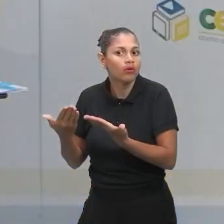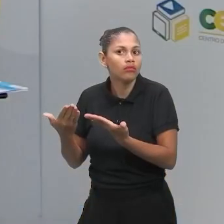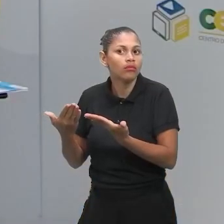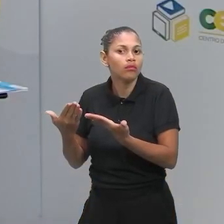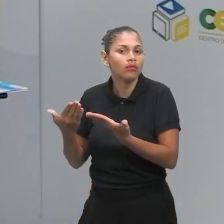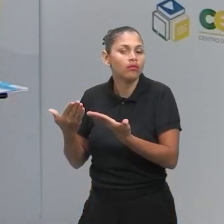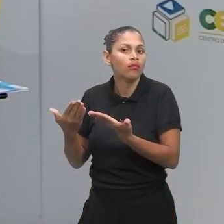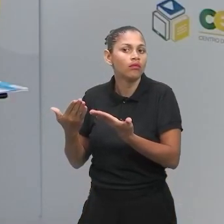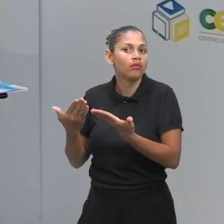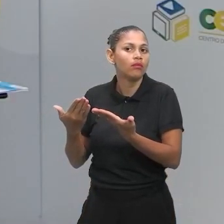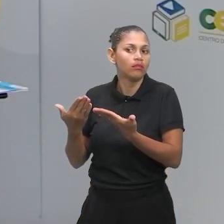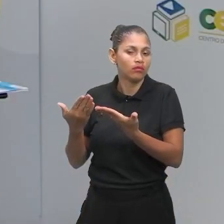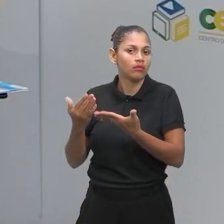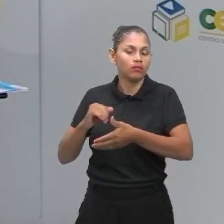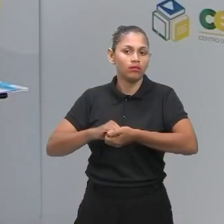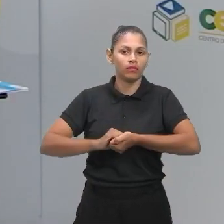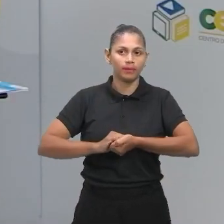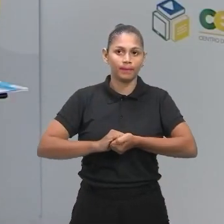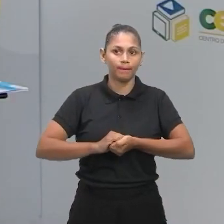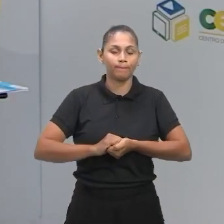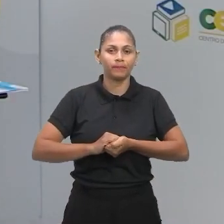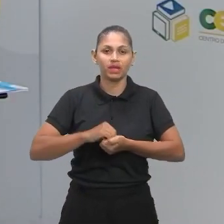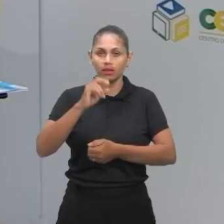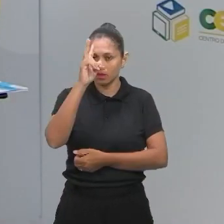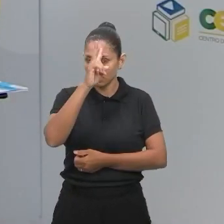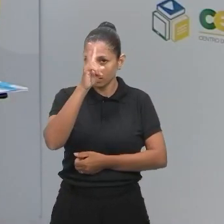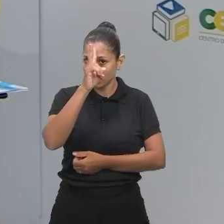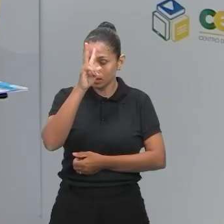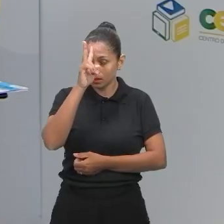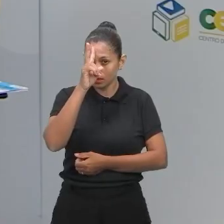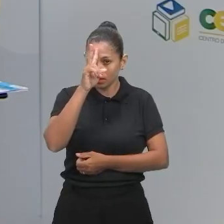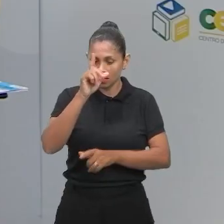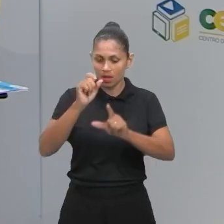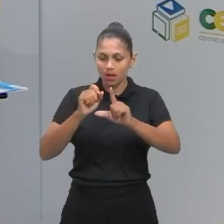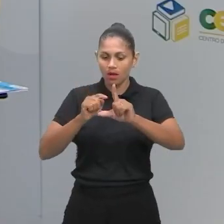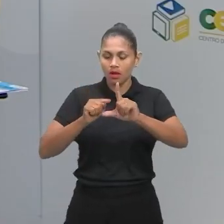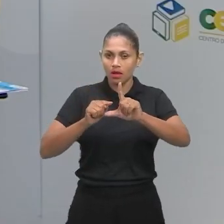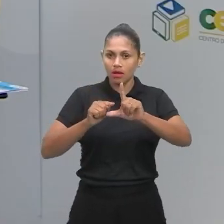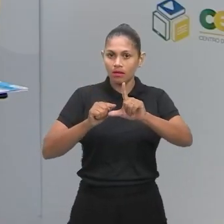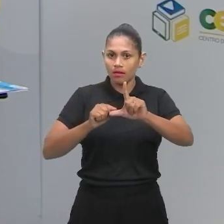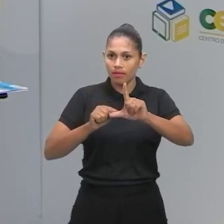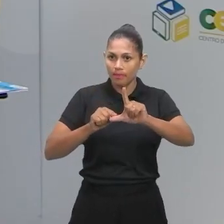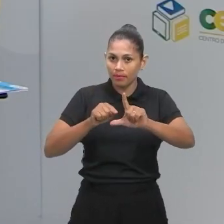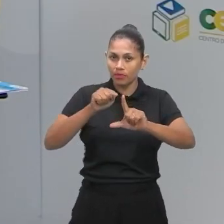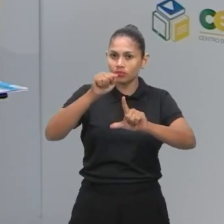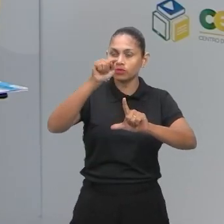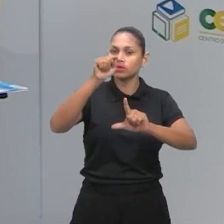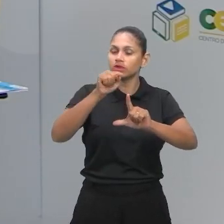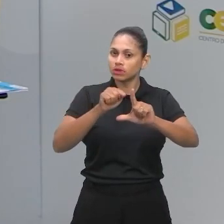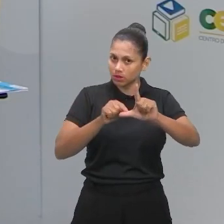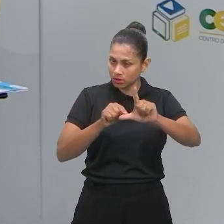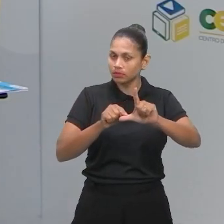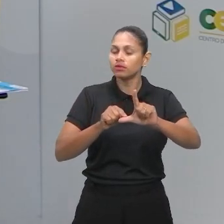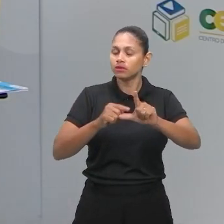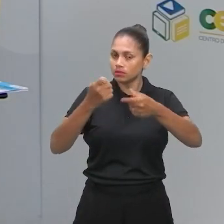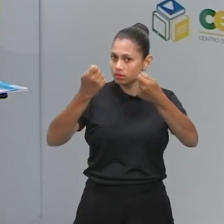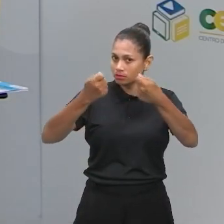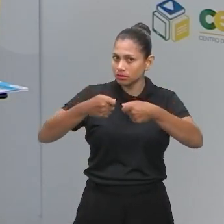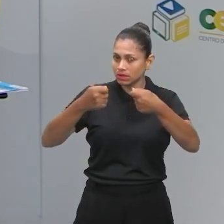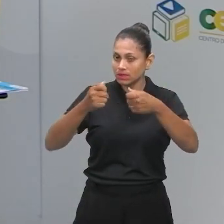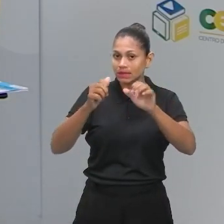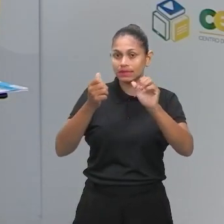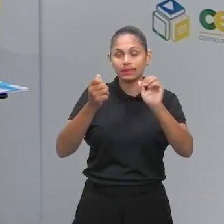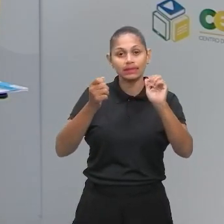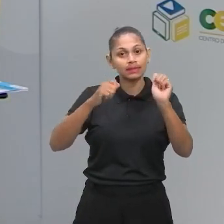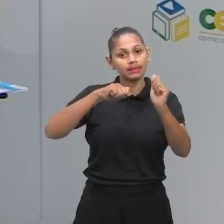saber, lembra da conversão de unidades de medida, que eu falei lá nas técnicas, estratégias, você precisa converter